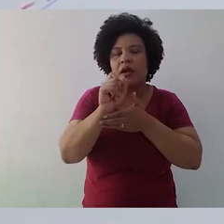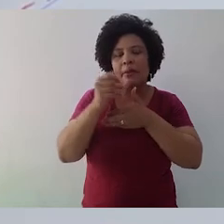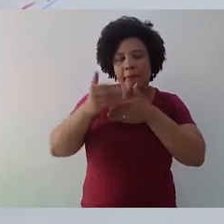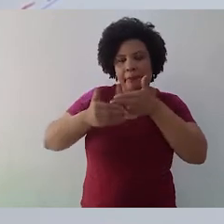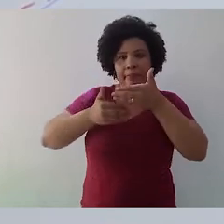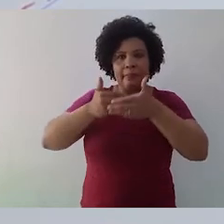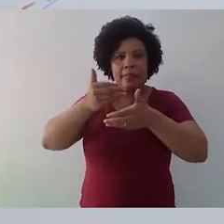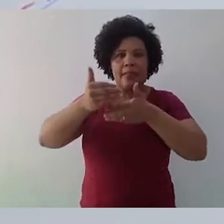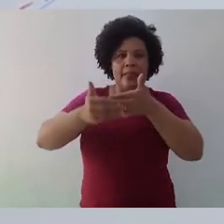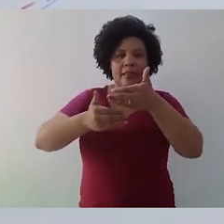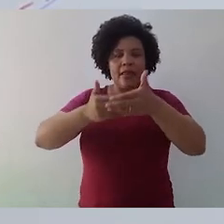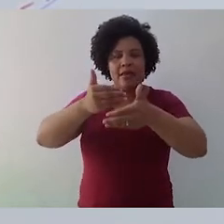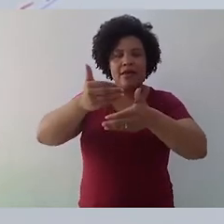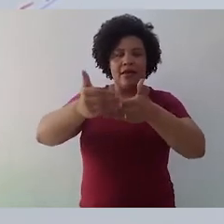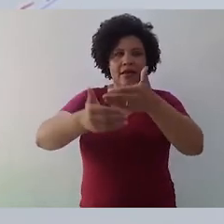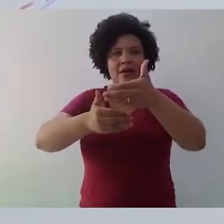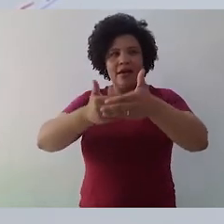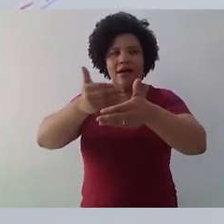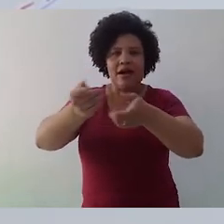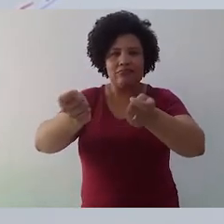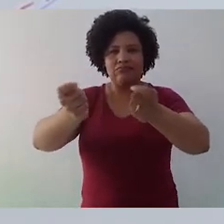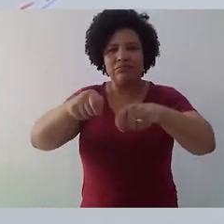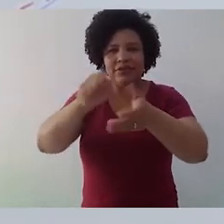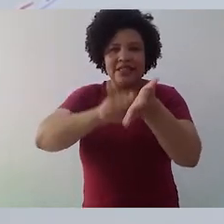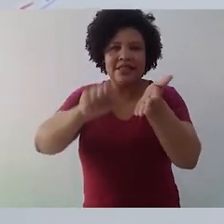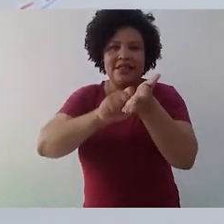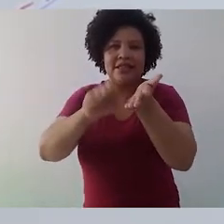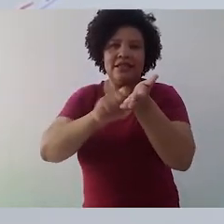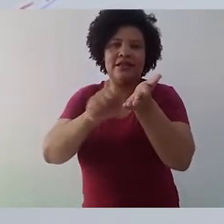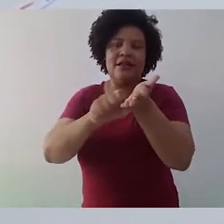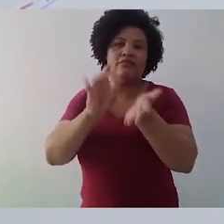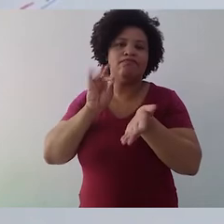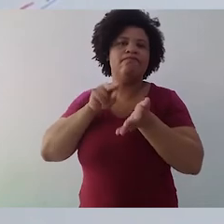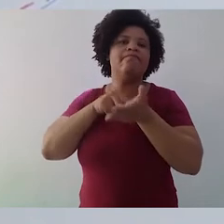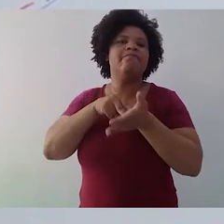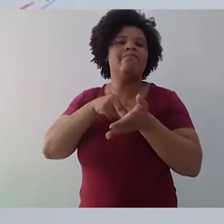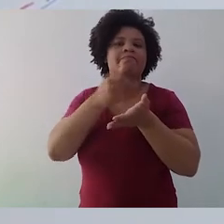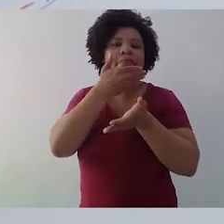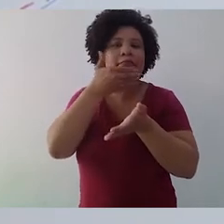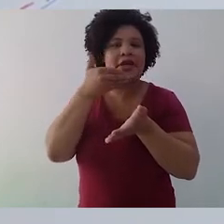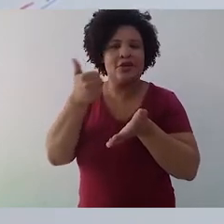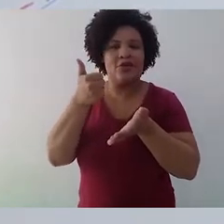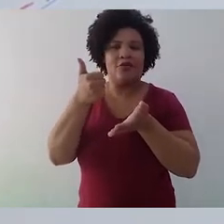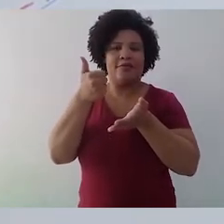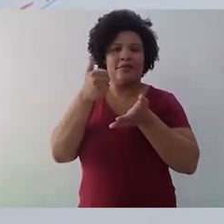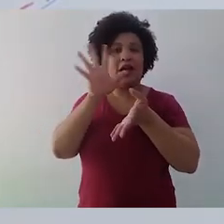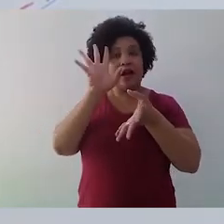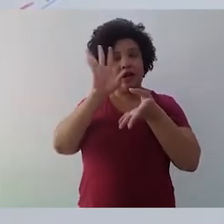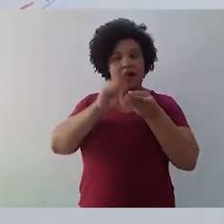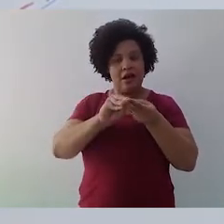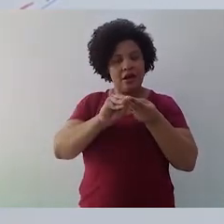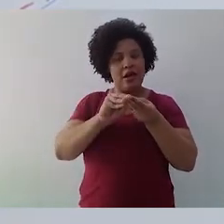processo de desenvolvimento pessoal que vai tornar a minha escrita mais consistente. Resumindo, na teoria do